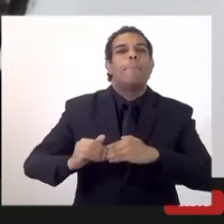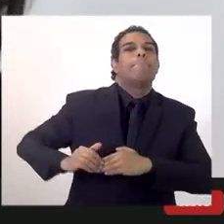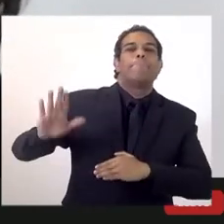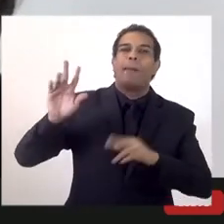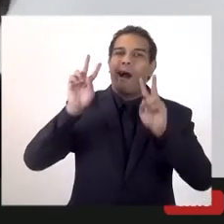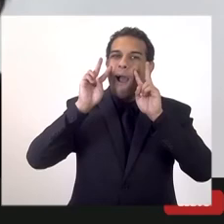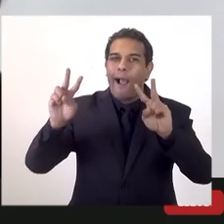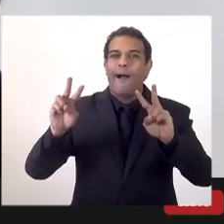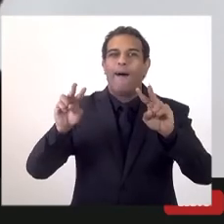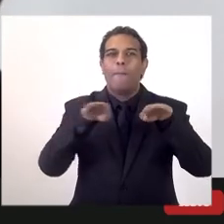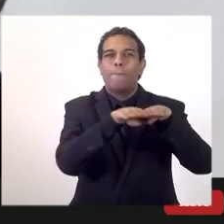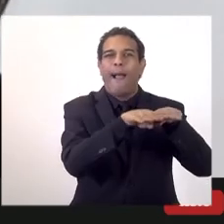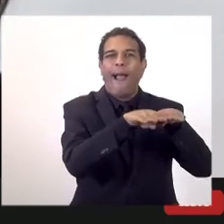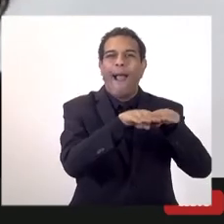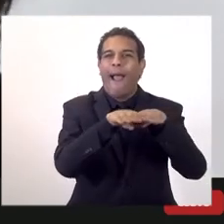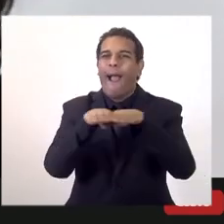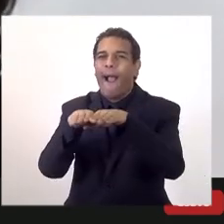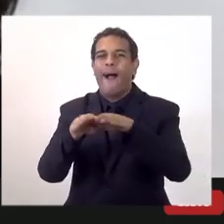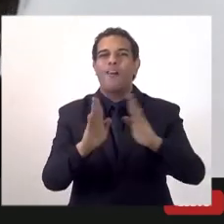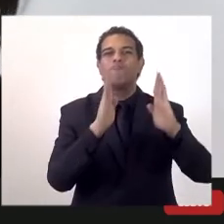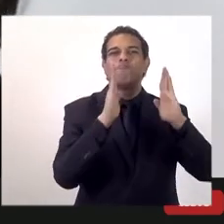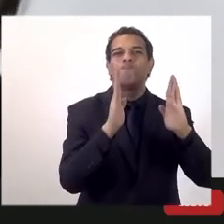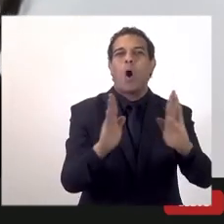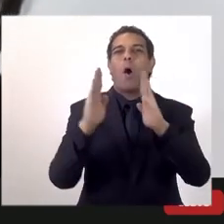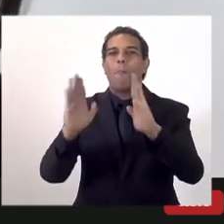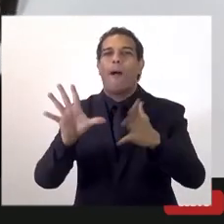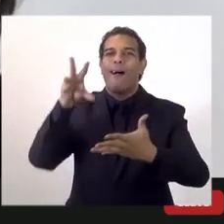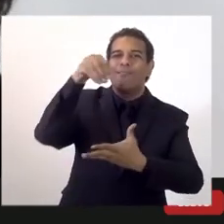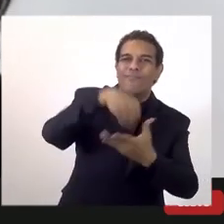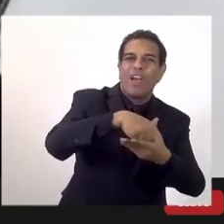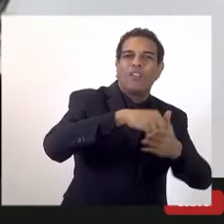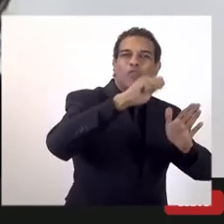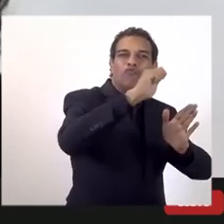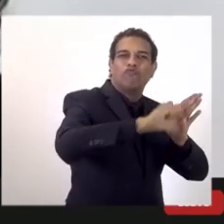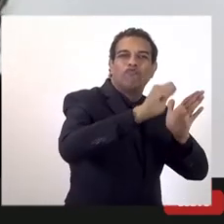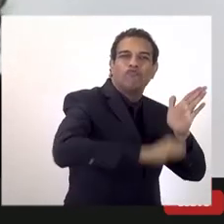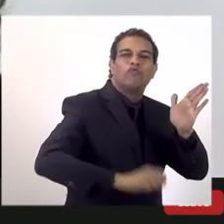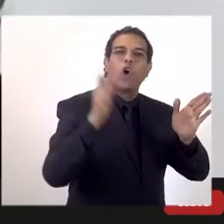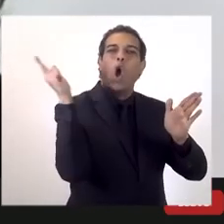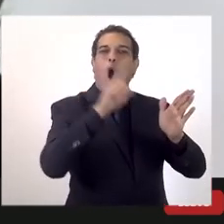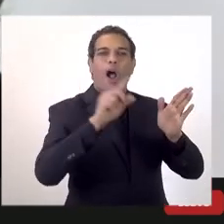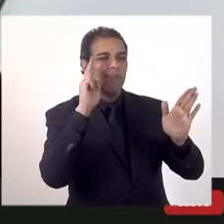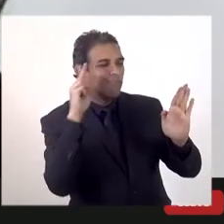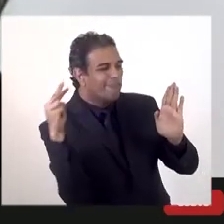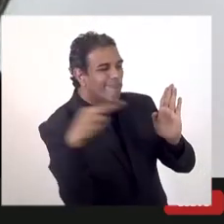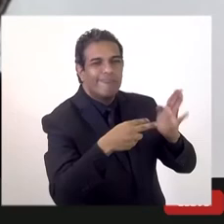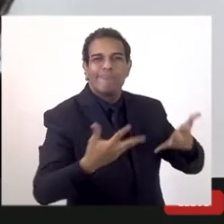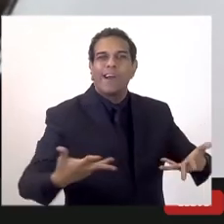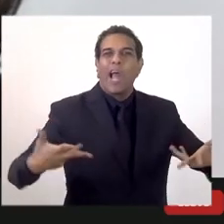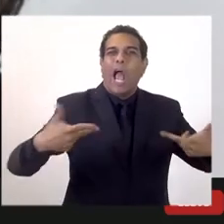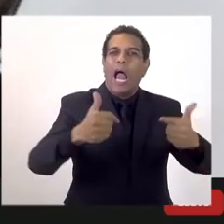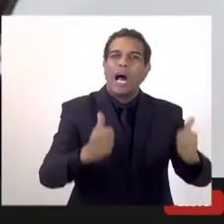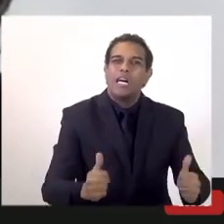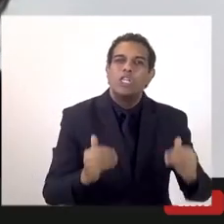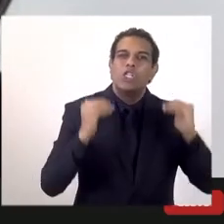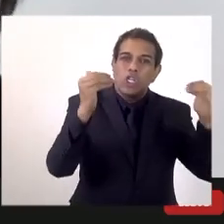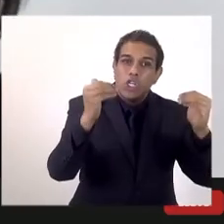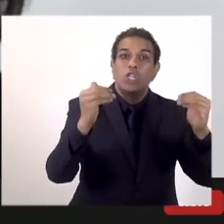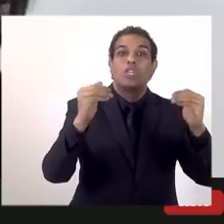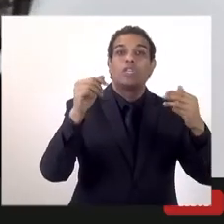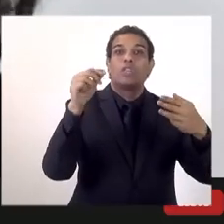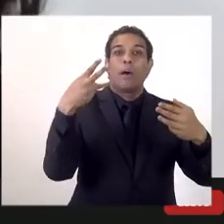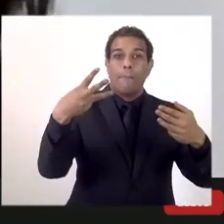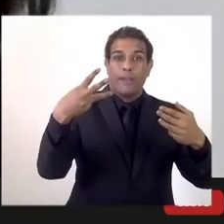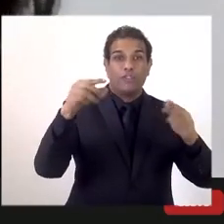questão de padronização da redação da proposta no sentido de dar melhor clareza com relação aos pontos